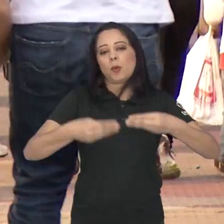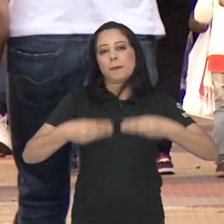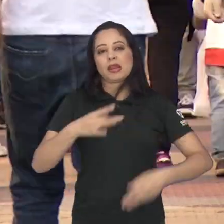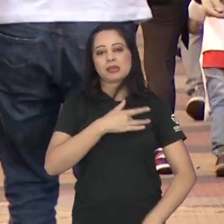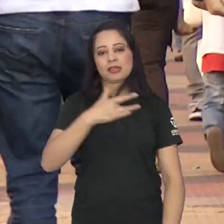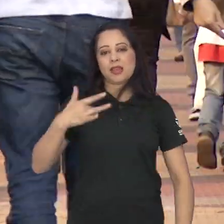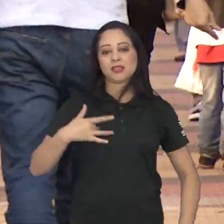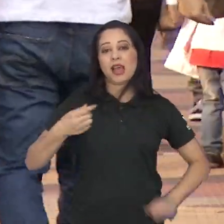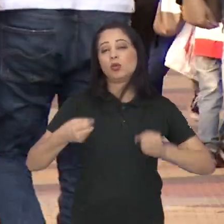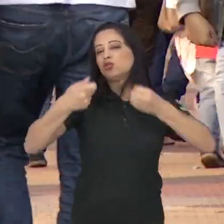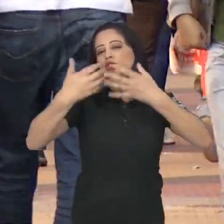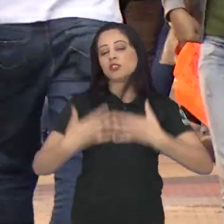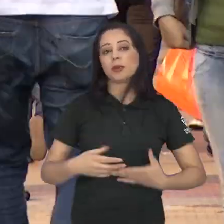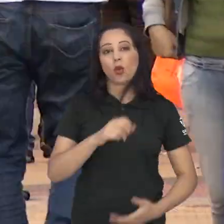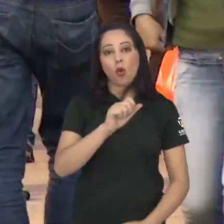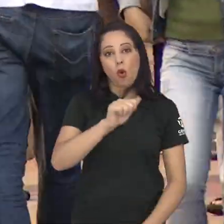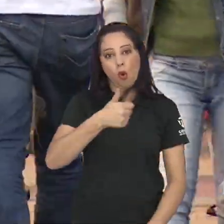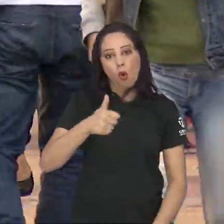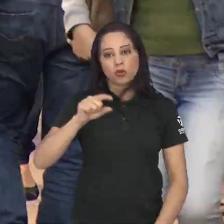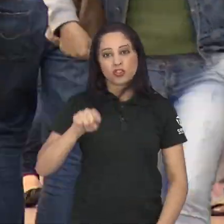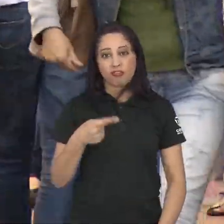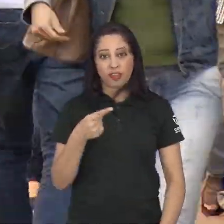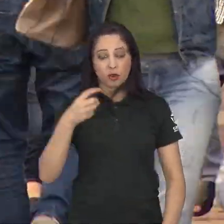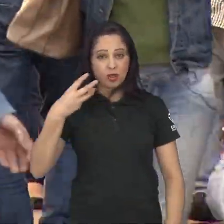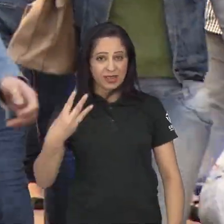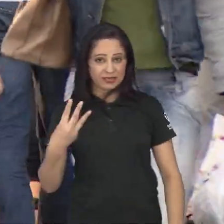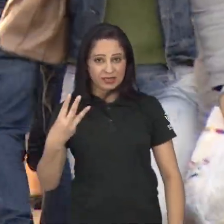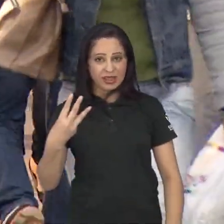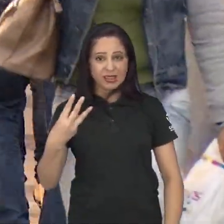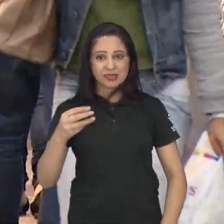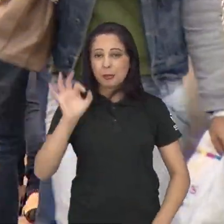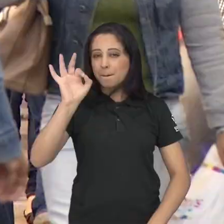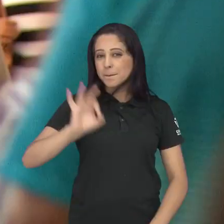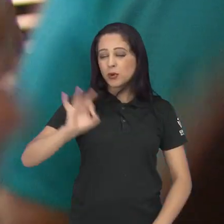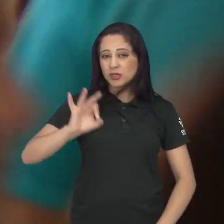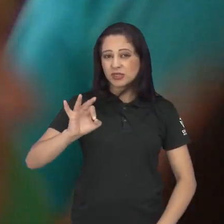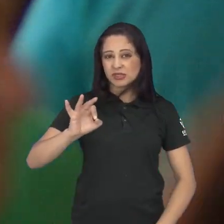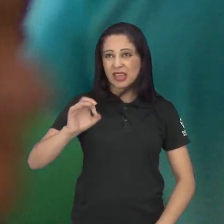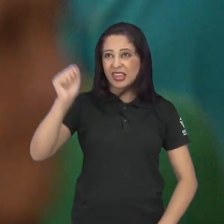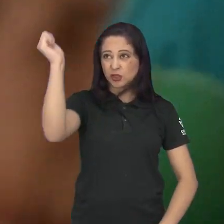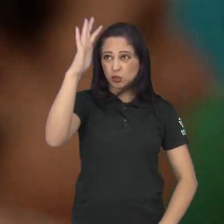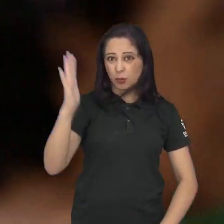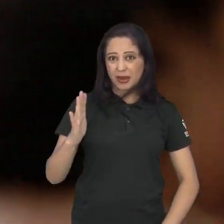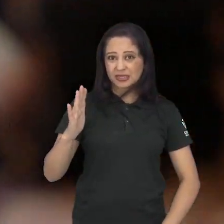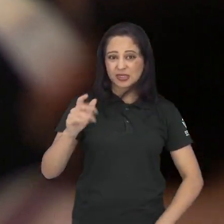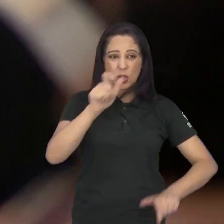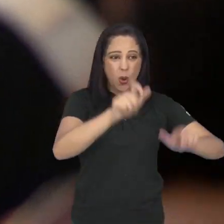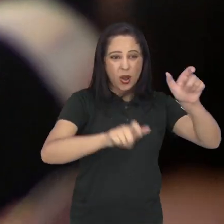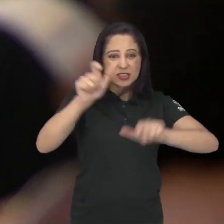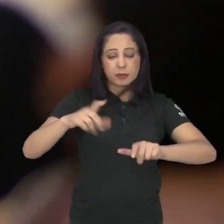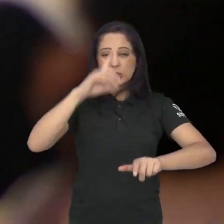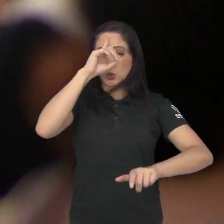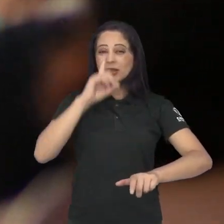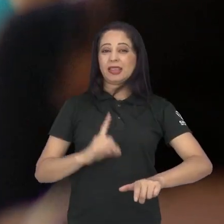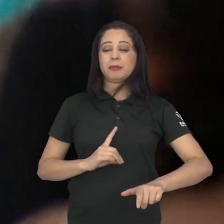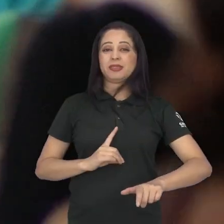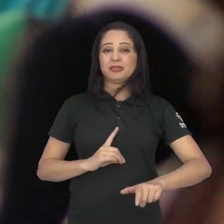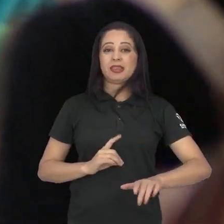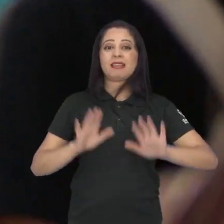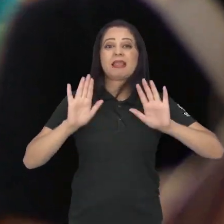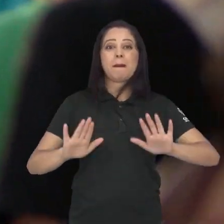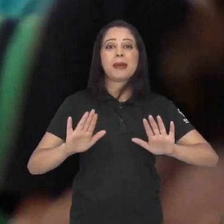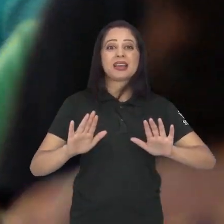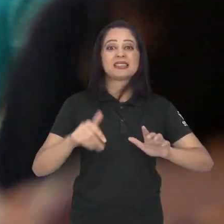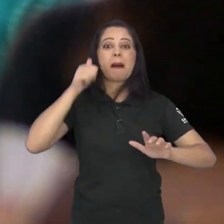Ministério da Saúde, que mostrou que 11,3% dos brasileiros tiveram depressão em 2021. E desse